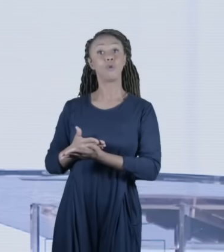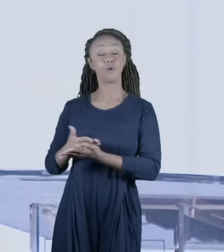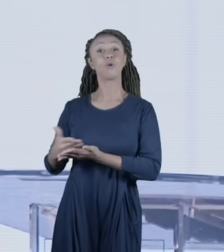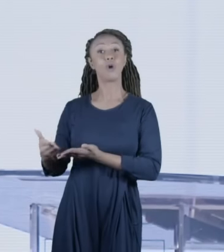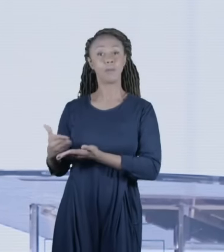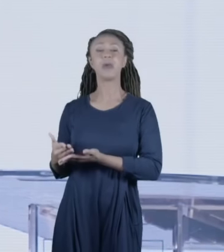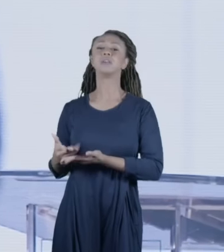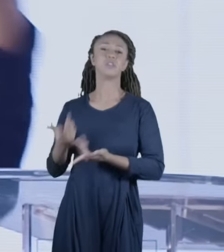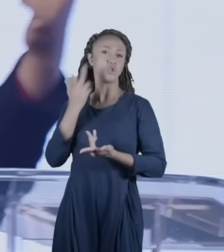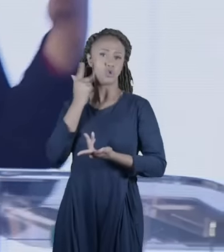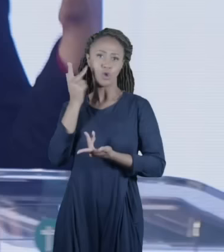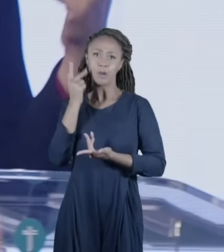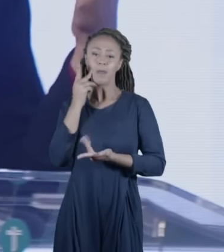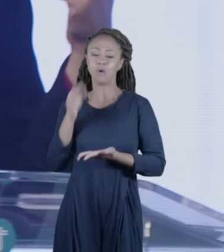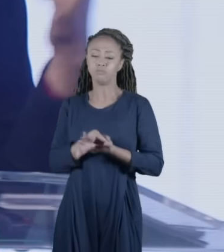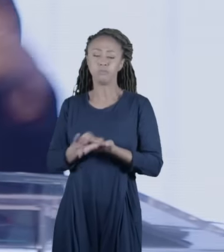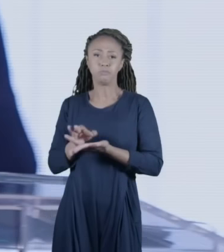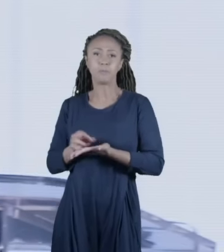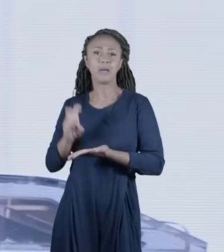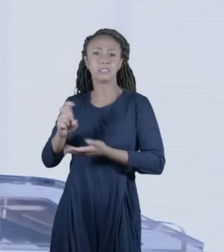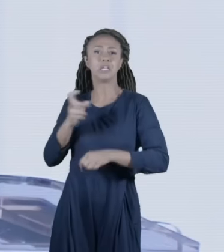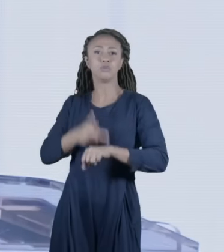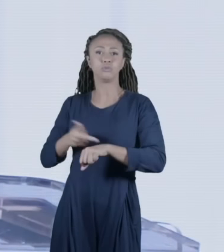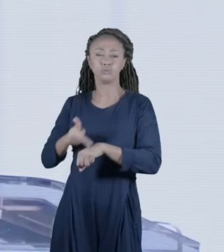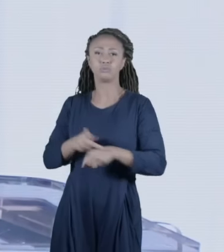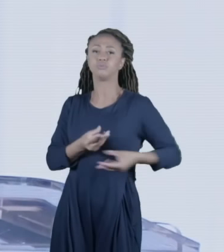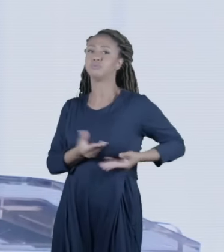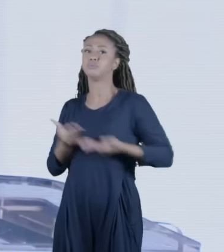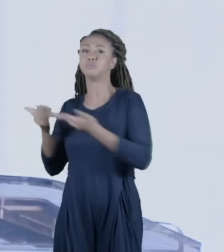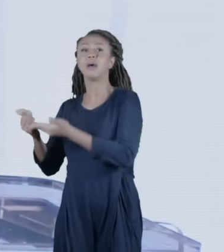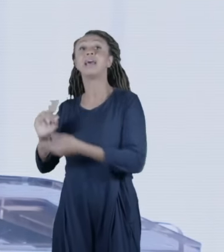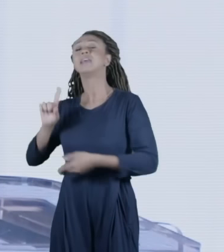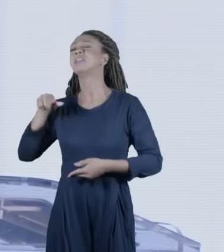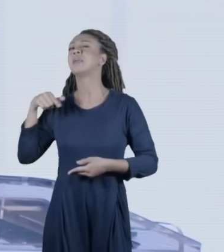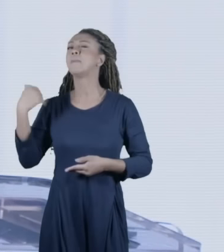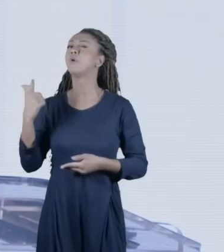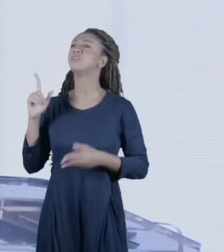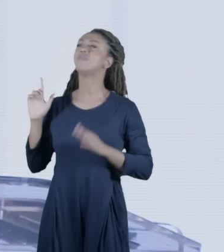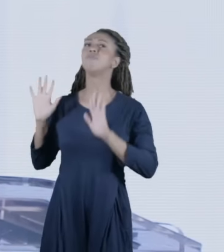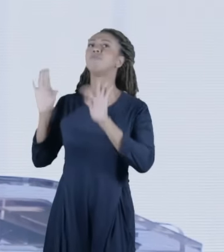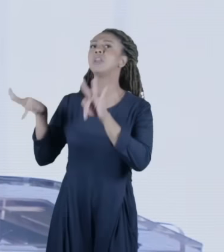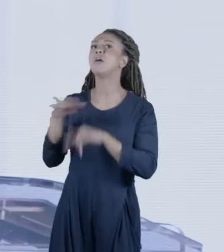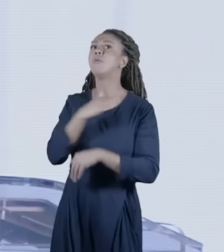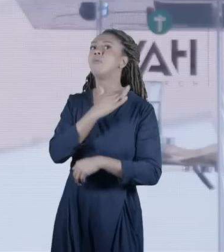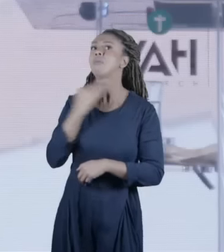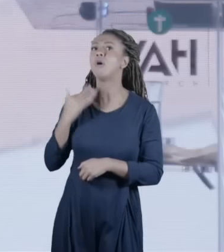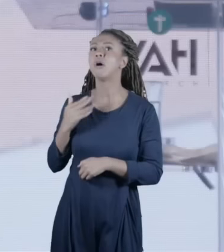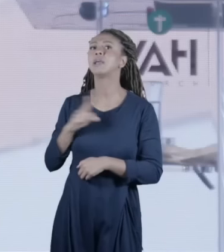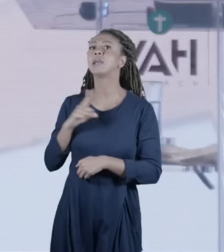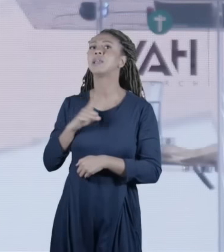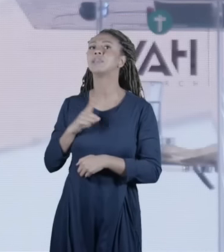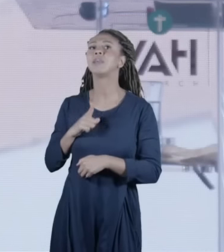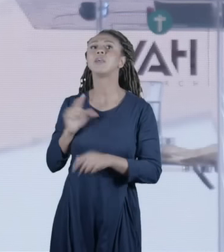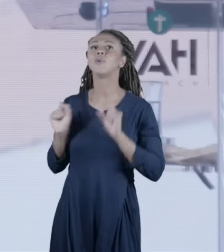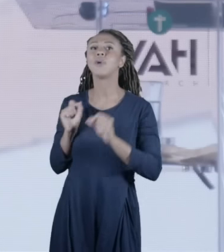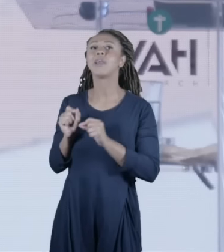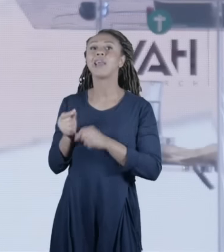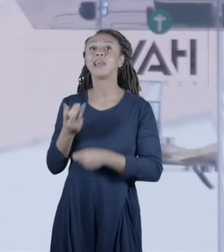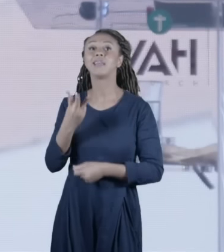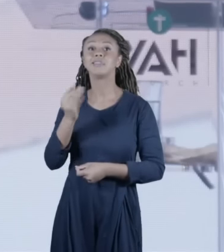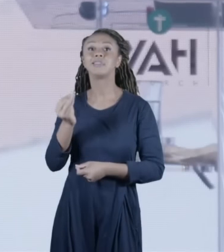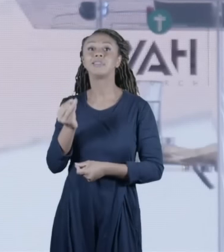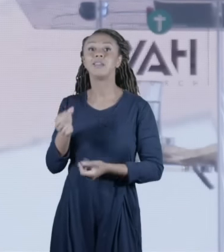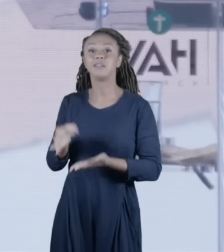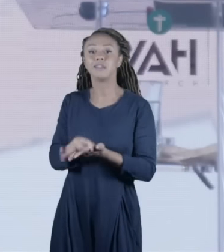resgatado e a vida dele termina depois ele sendo vendido por trinta moedas de prata. Quer dizer, desde o início e do final da vida dele tem essa